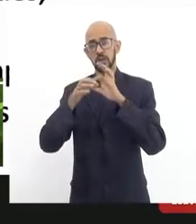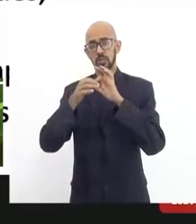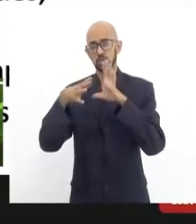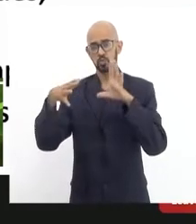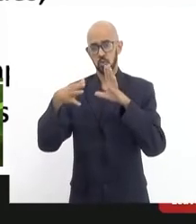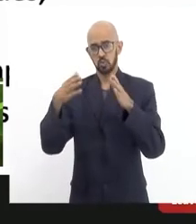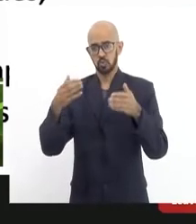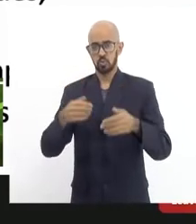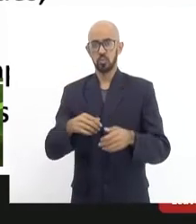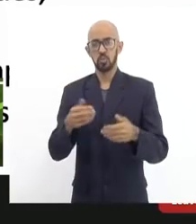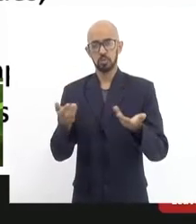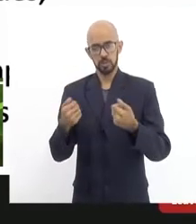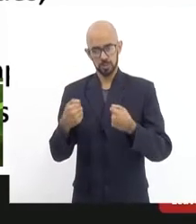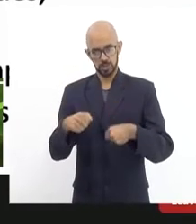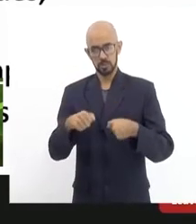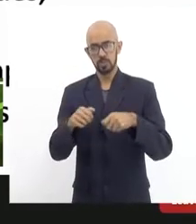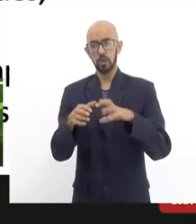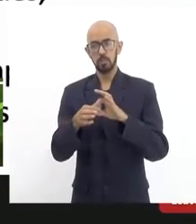Adiante.